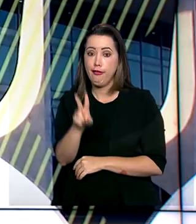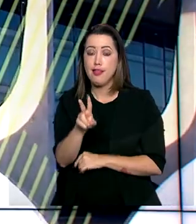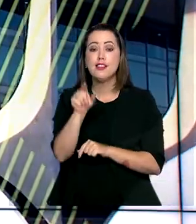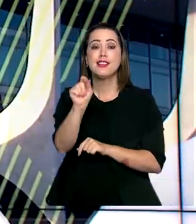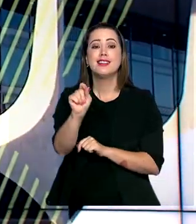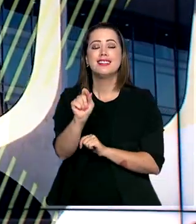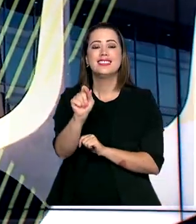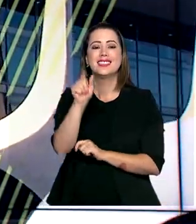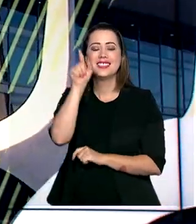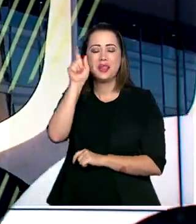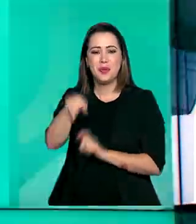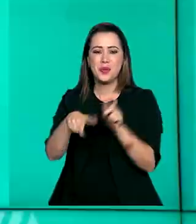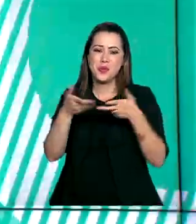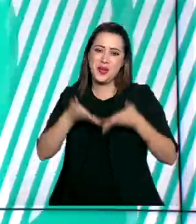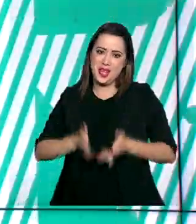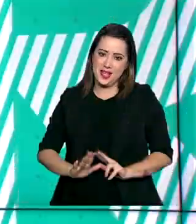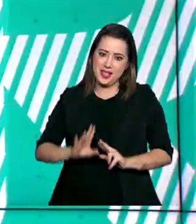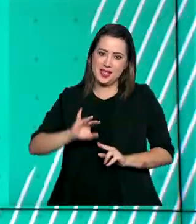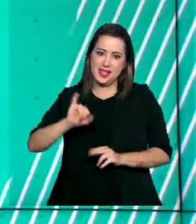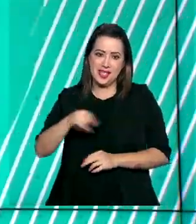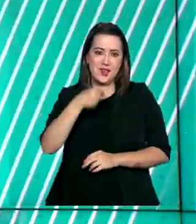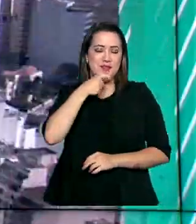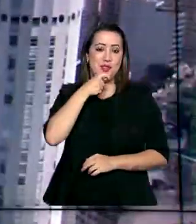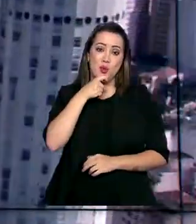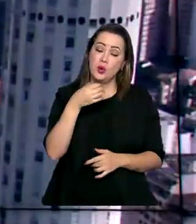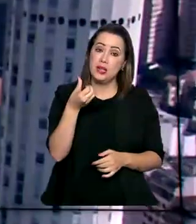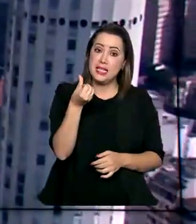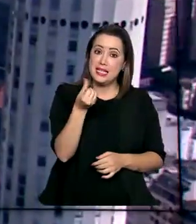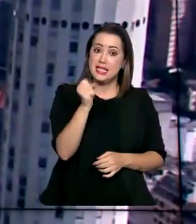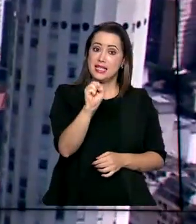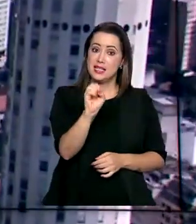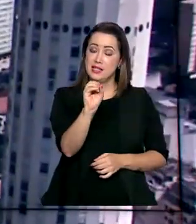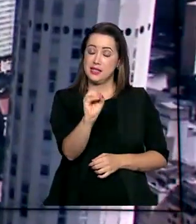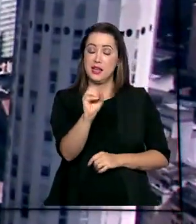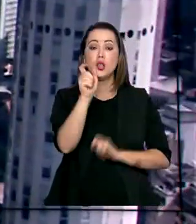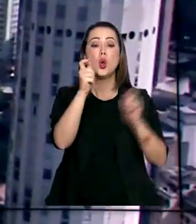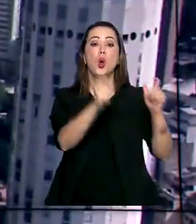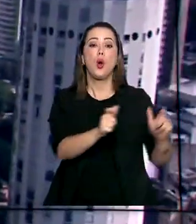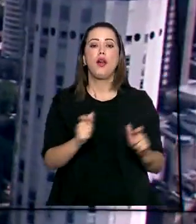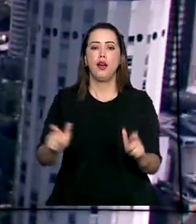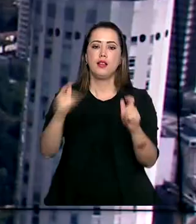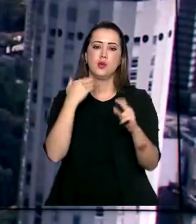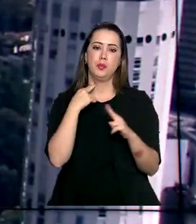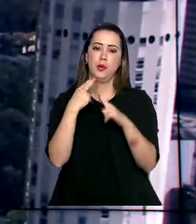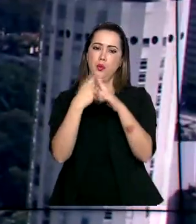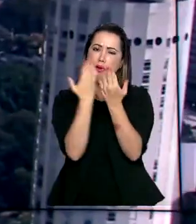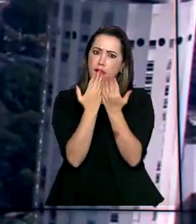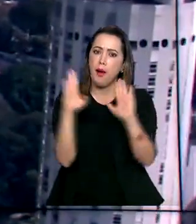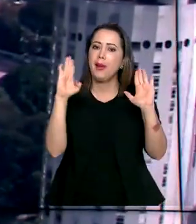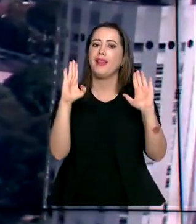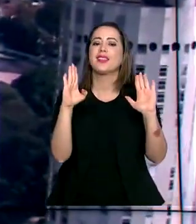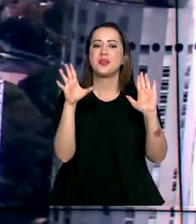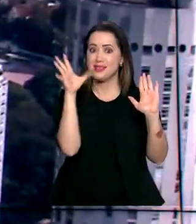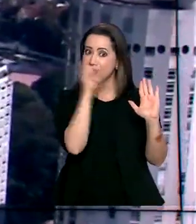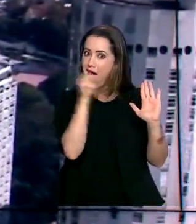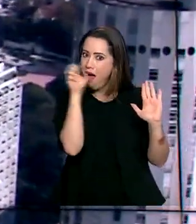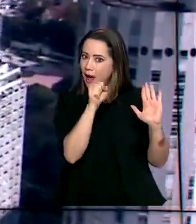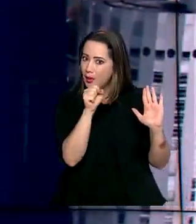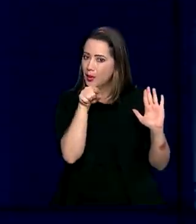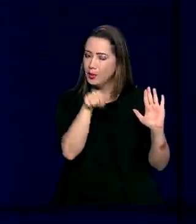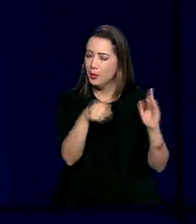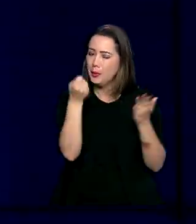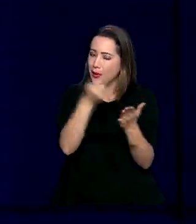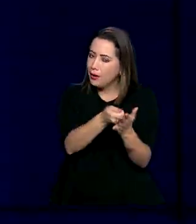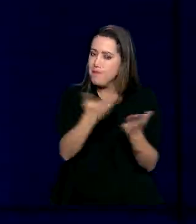beneficiários nascidos em julho. 680 agências da Caixa vão abrir para fazer este pagamento. Nesta semana, mais de